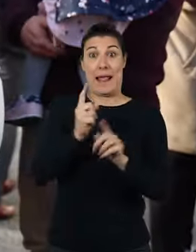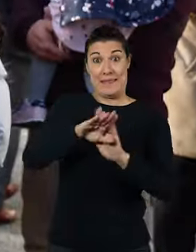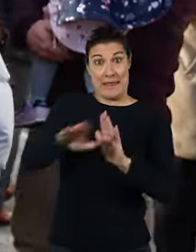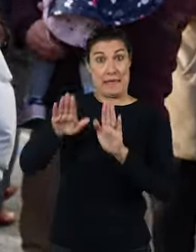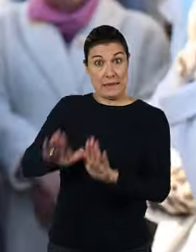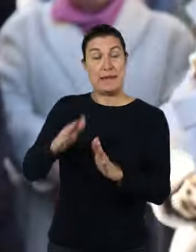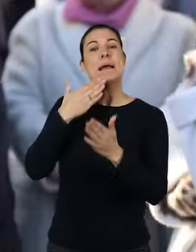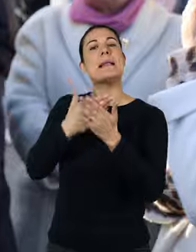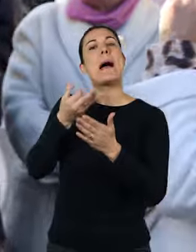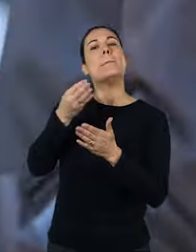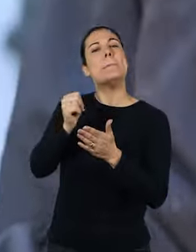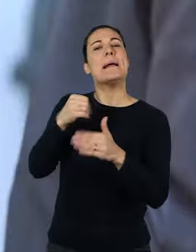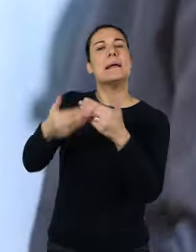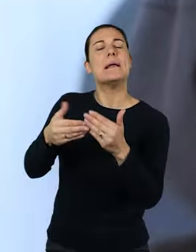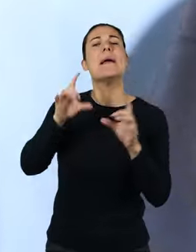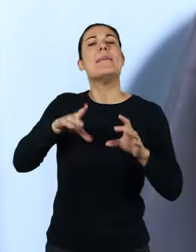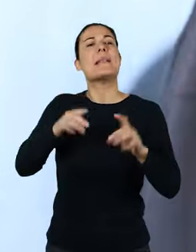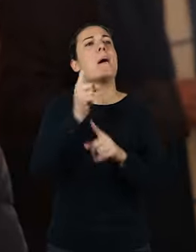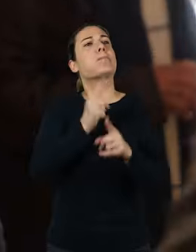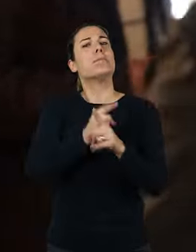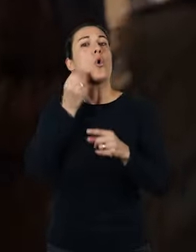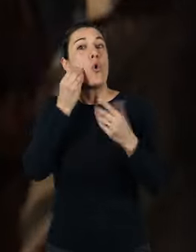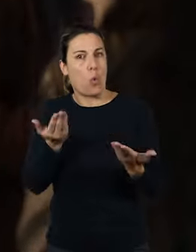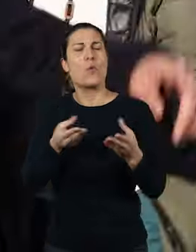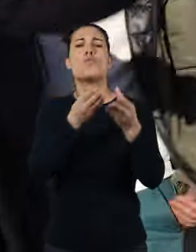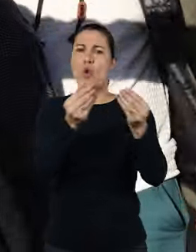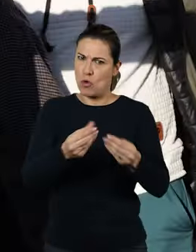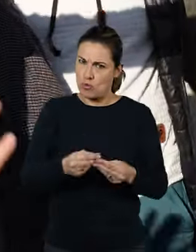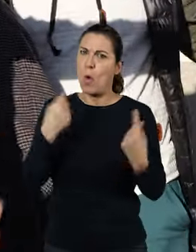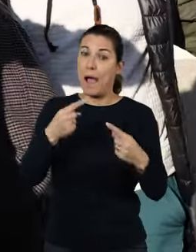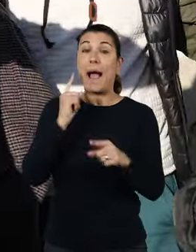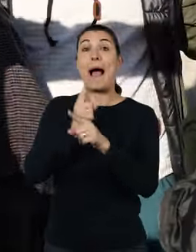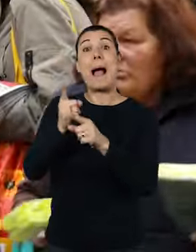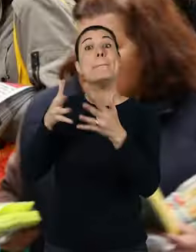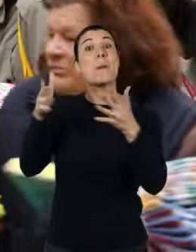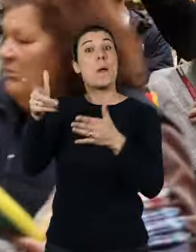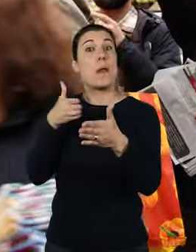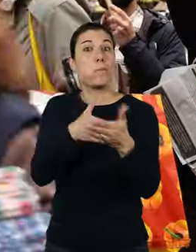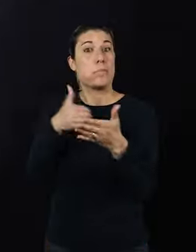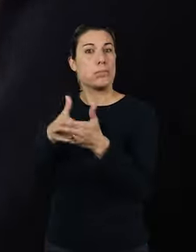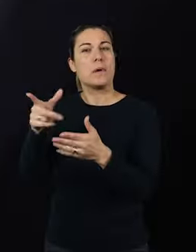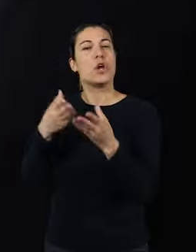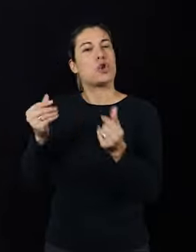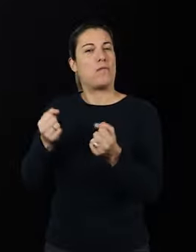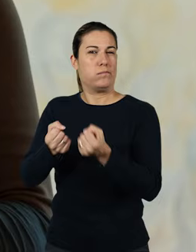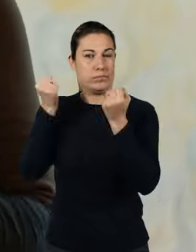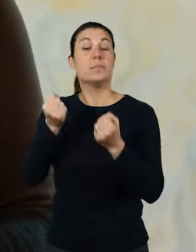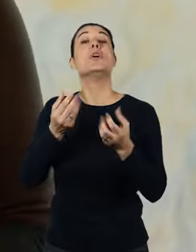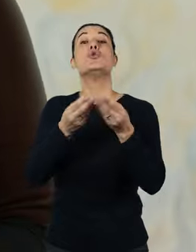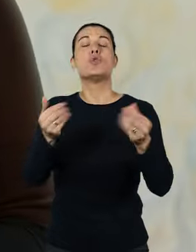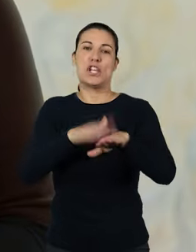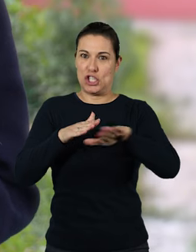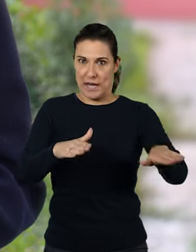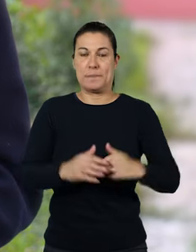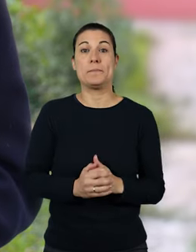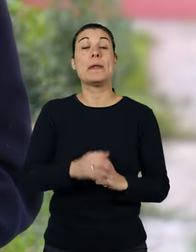sem premiar o PS e evitar que fique tudo na mesma? Há soluções para os bloqueios que a maioria absoluta recusou resolver. Soluções de